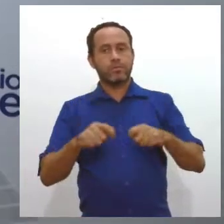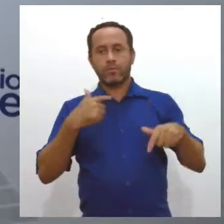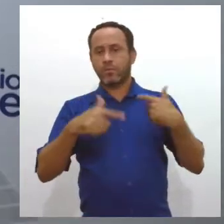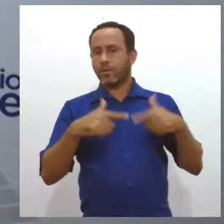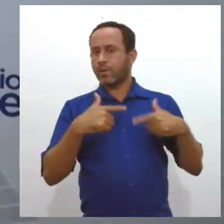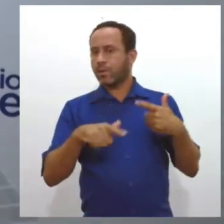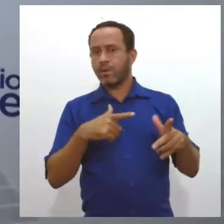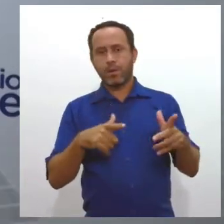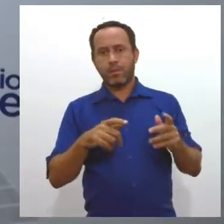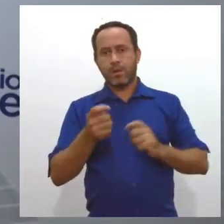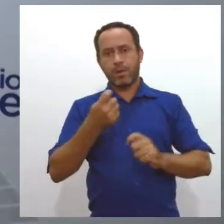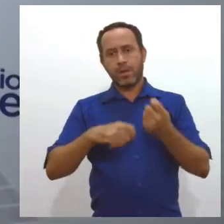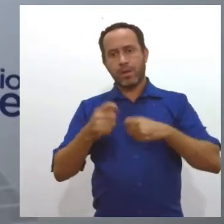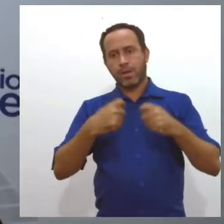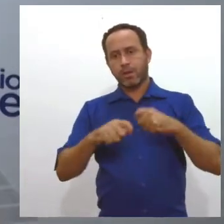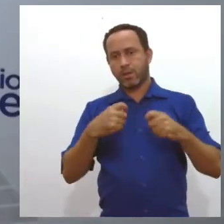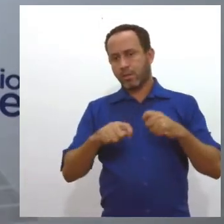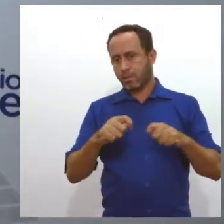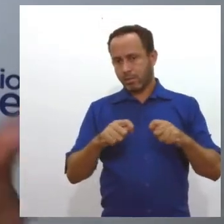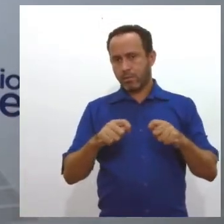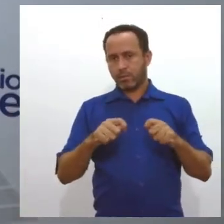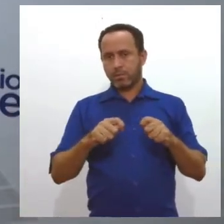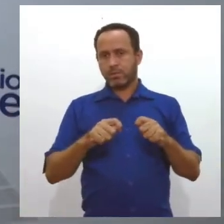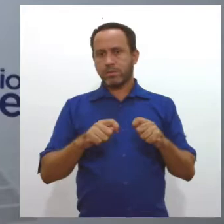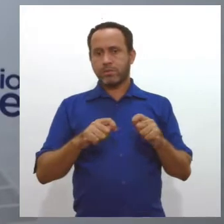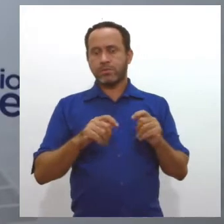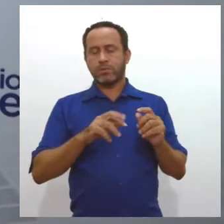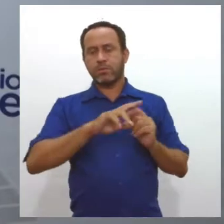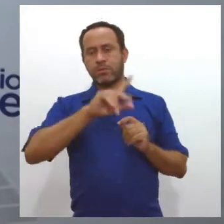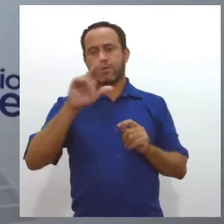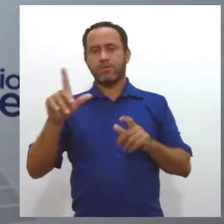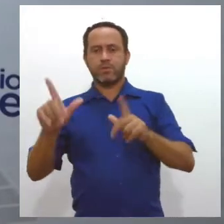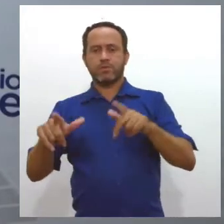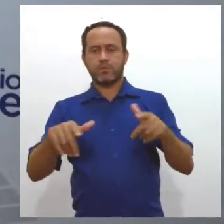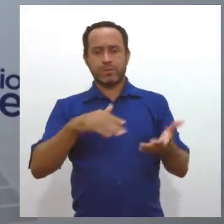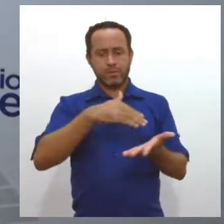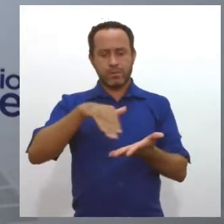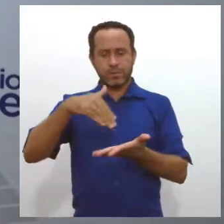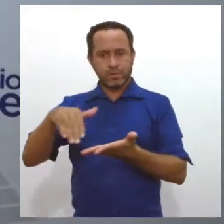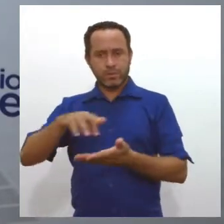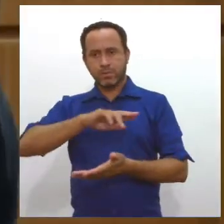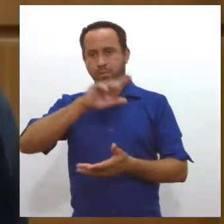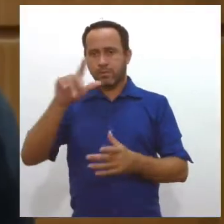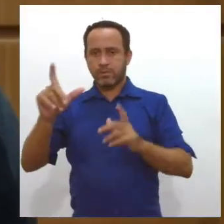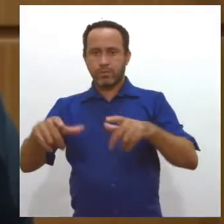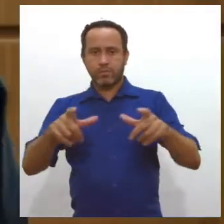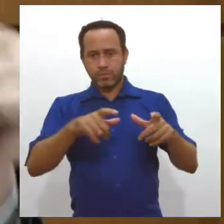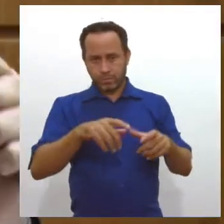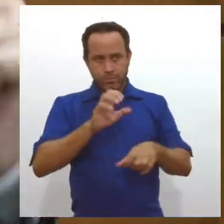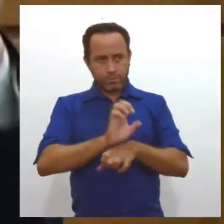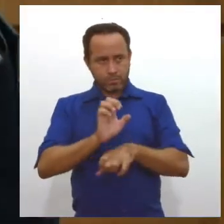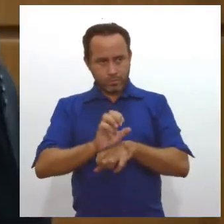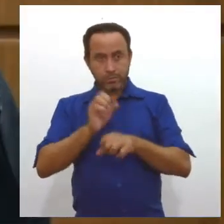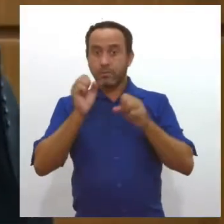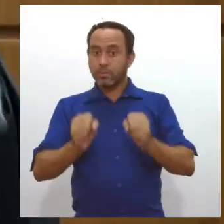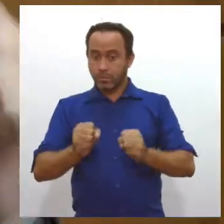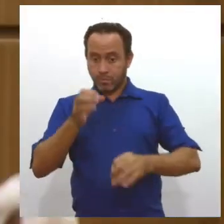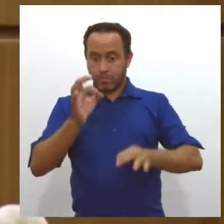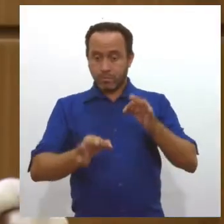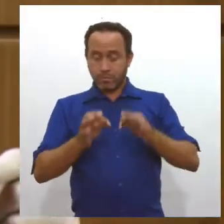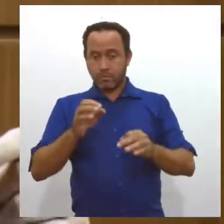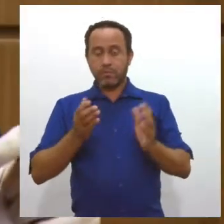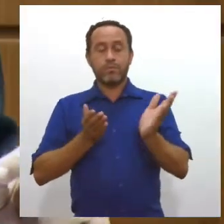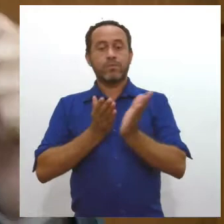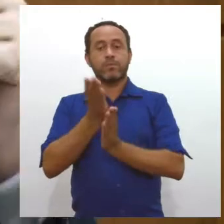na administração pública, compondo os quadros das diversas secretarias, dos diversos órgãos. De autoria do Poder Executivo, também foi